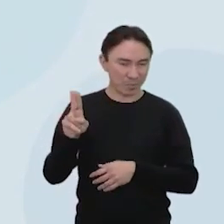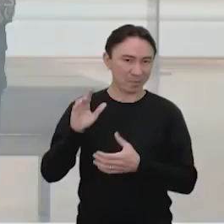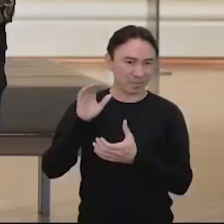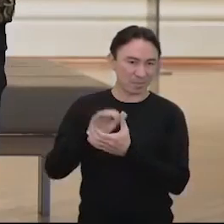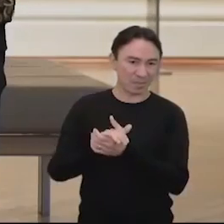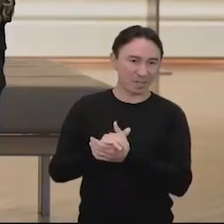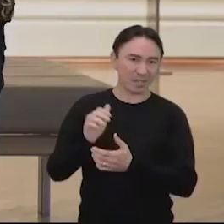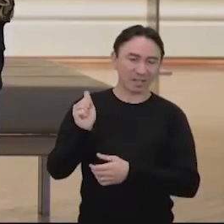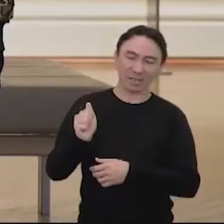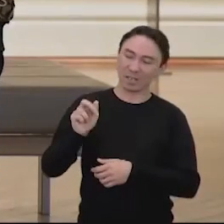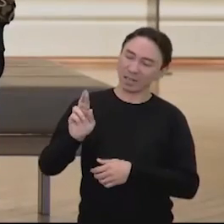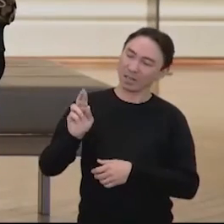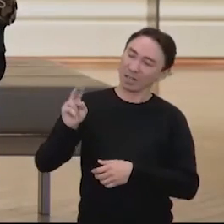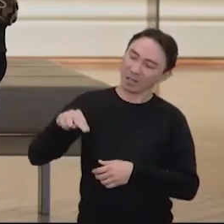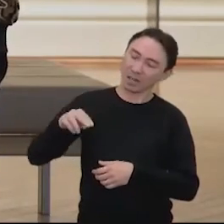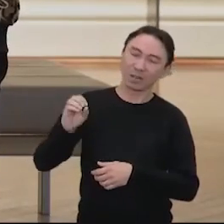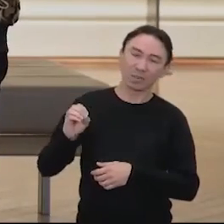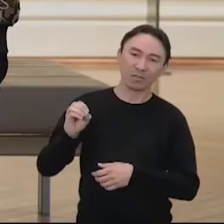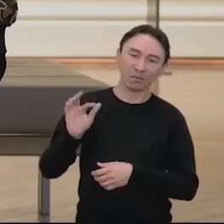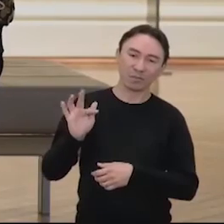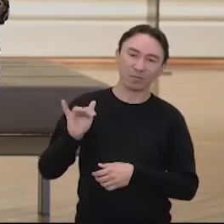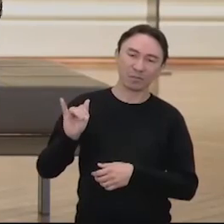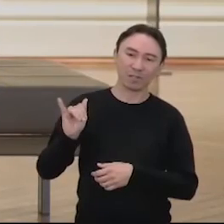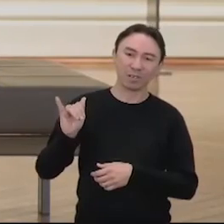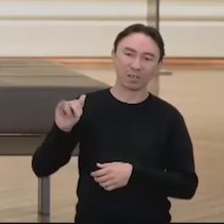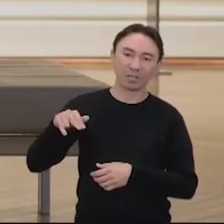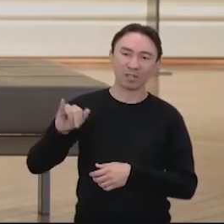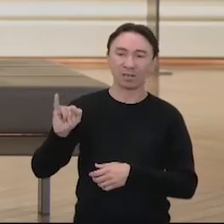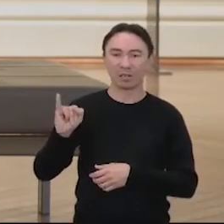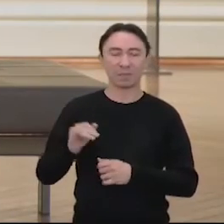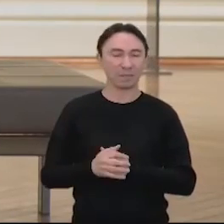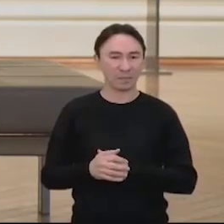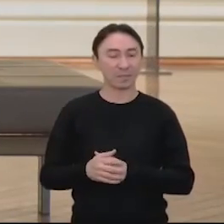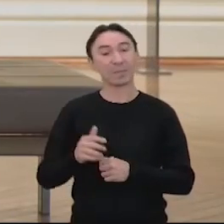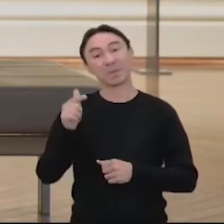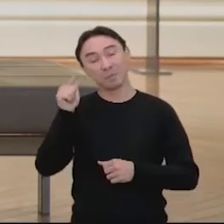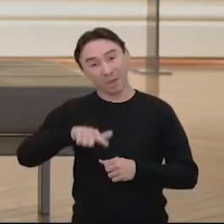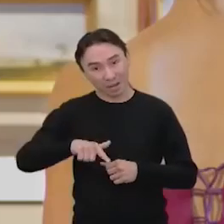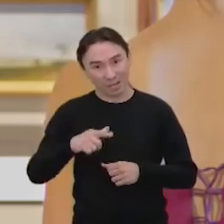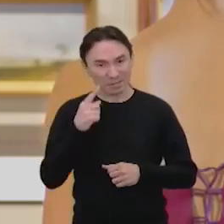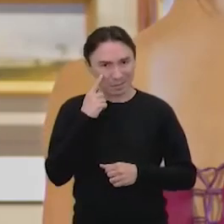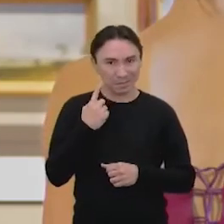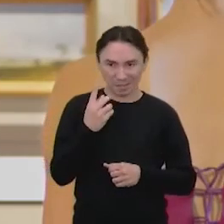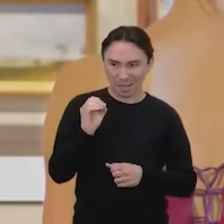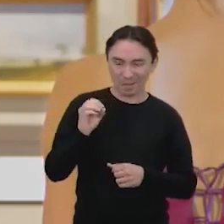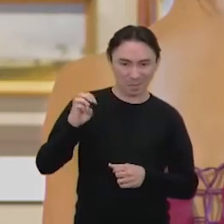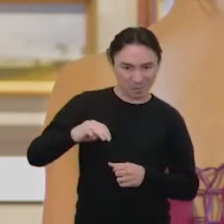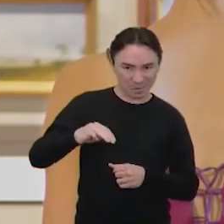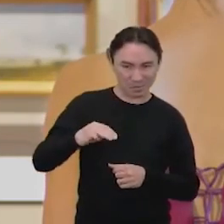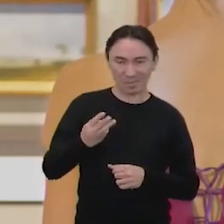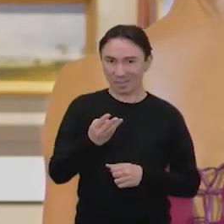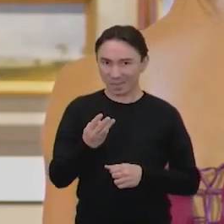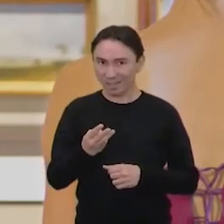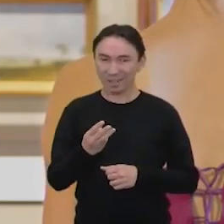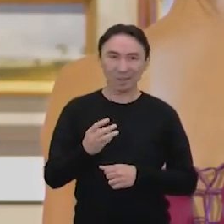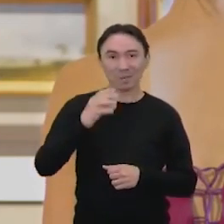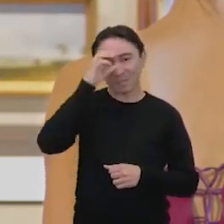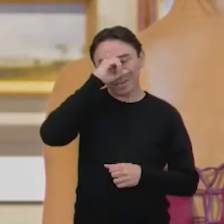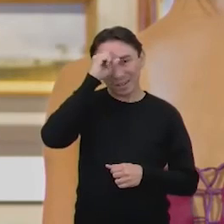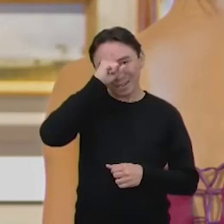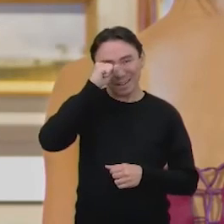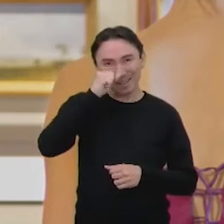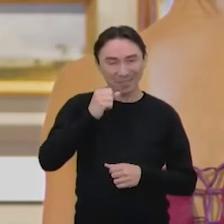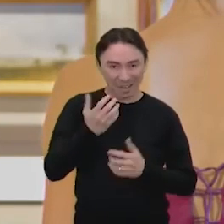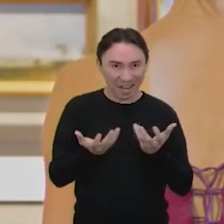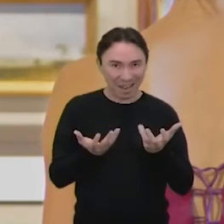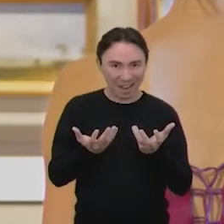10 minutos ainda de aula, nesses 10 minutos, quem quiser saber a verdadeira história desse quadro, vai ter que nos acompanhar aqui